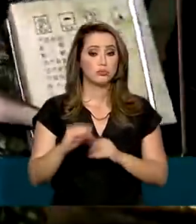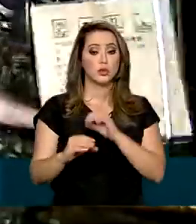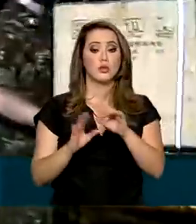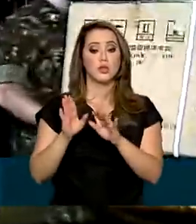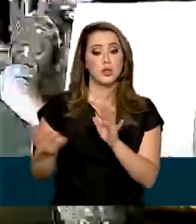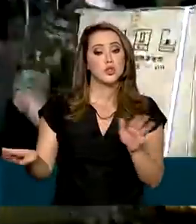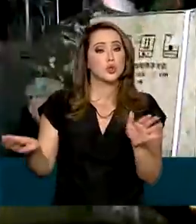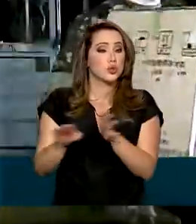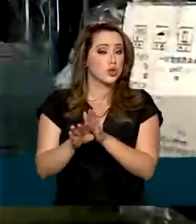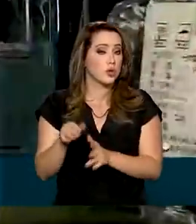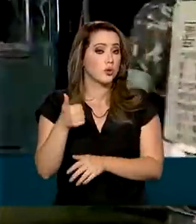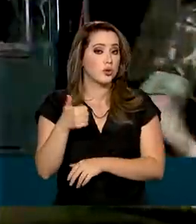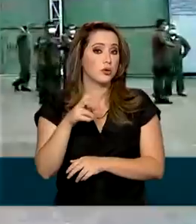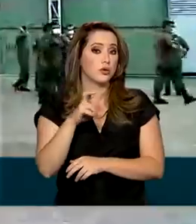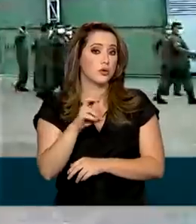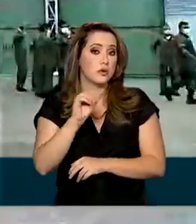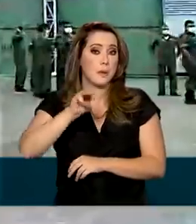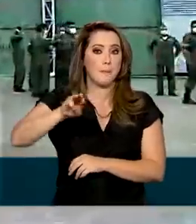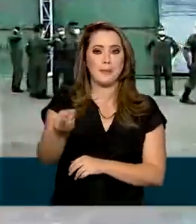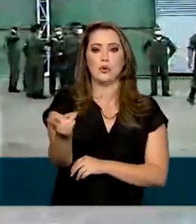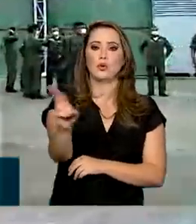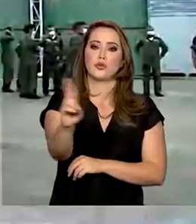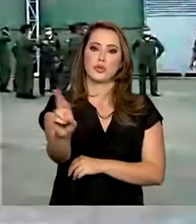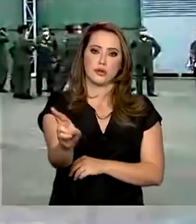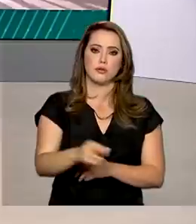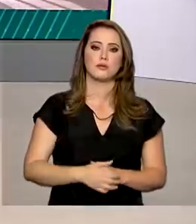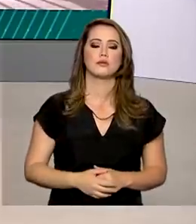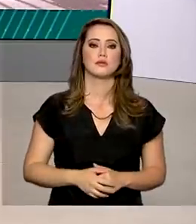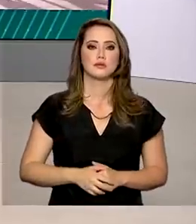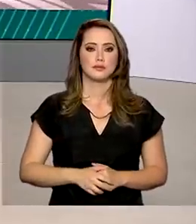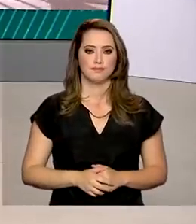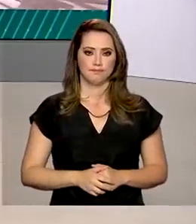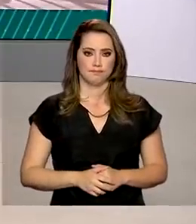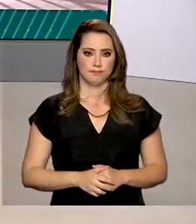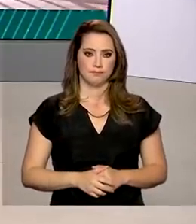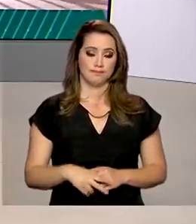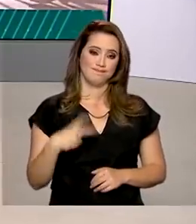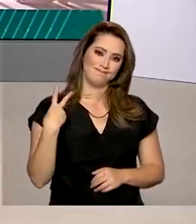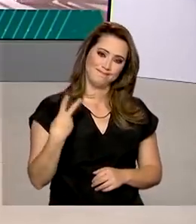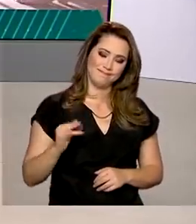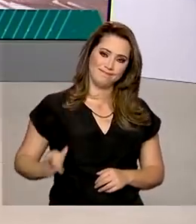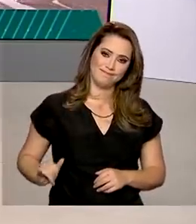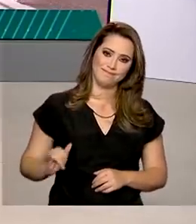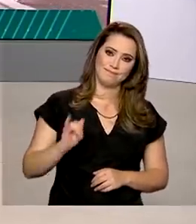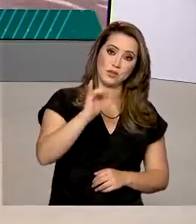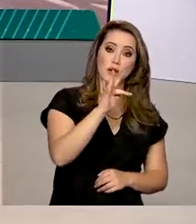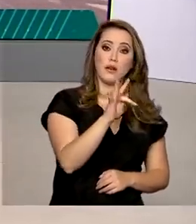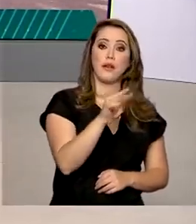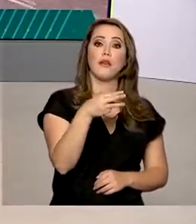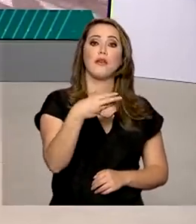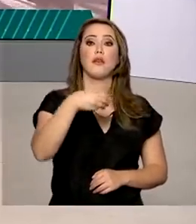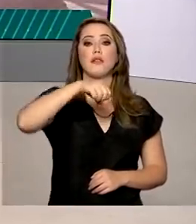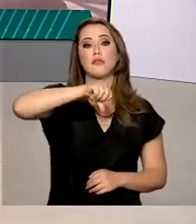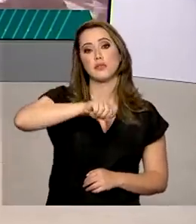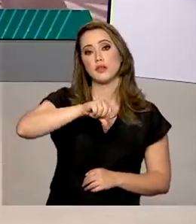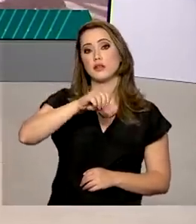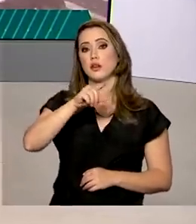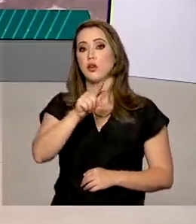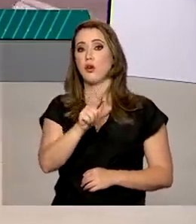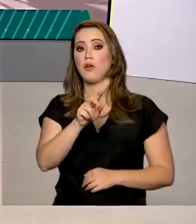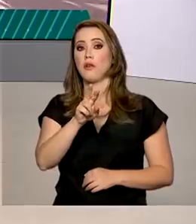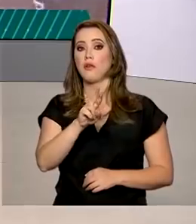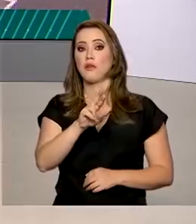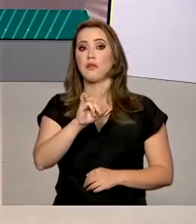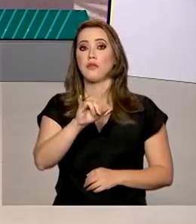chegou a 150 milhões de reais. Duas aeronaves F-39 Gripen vão fazer